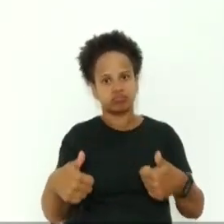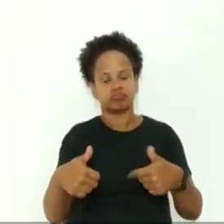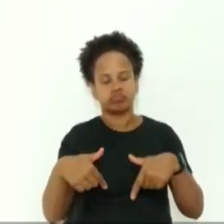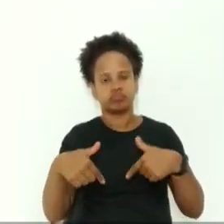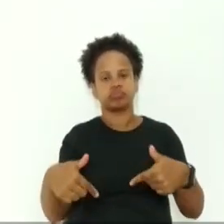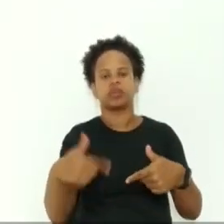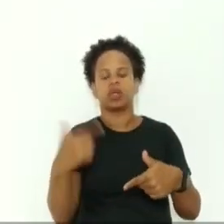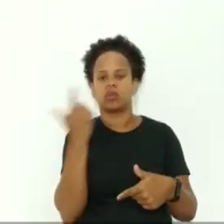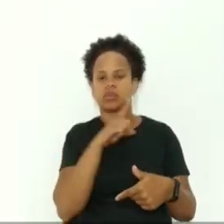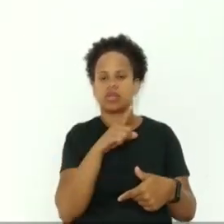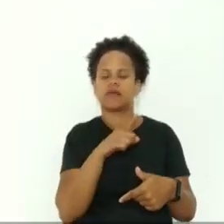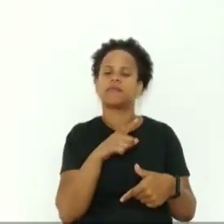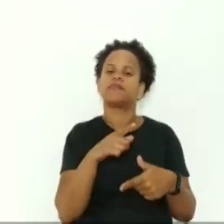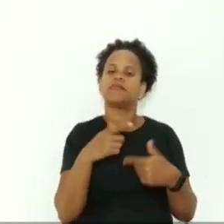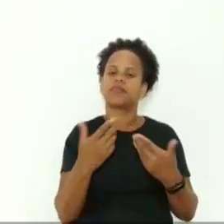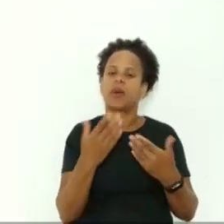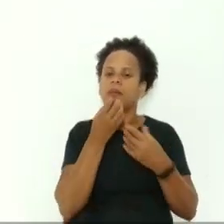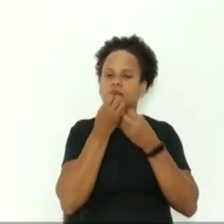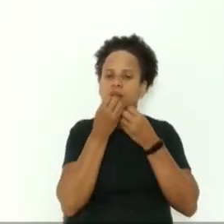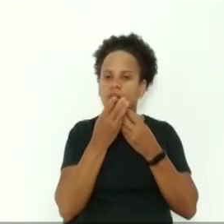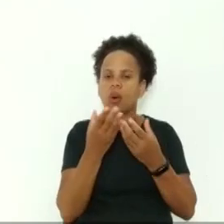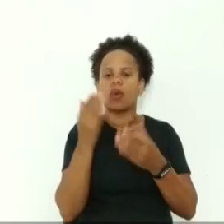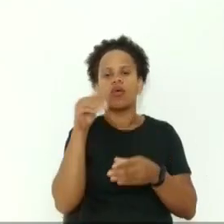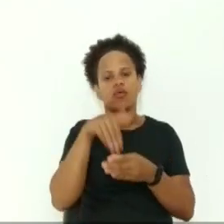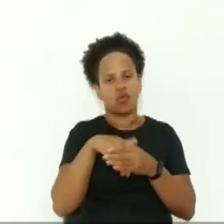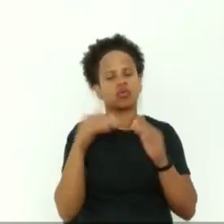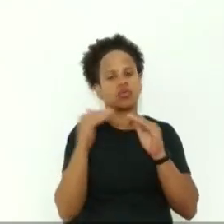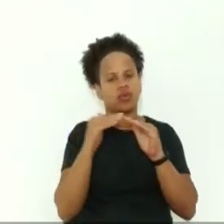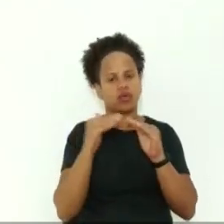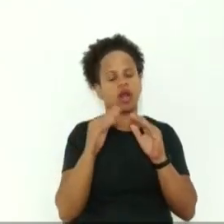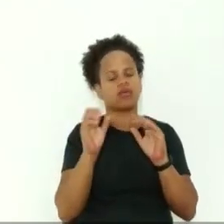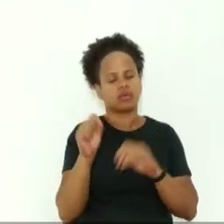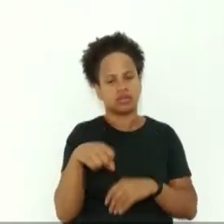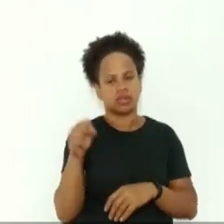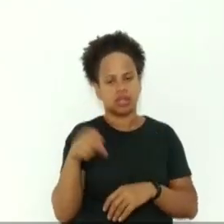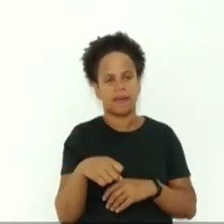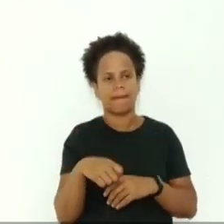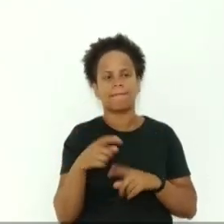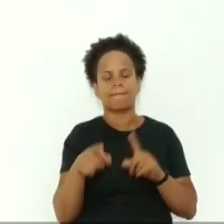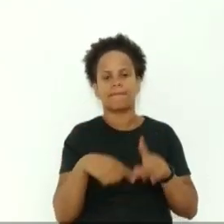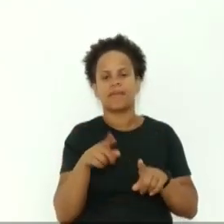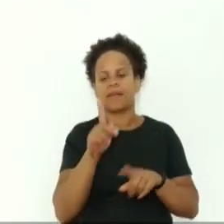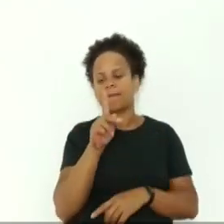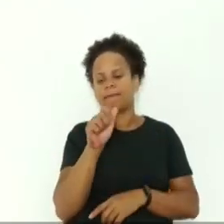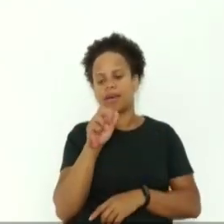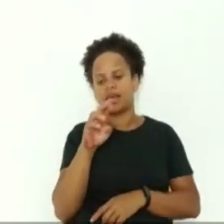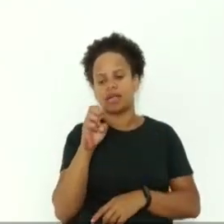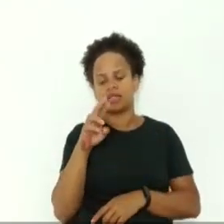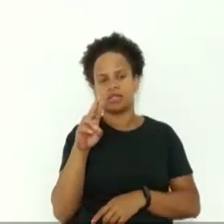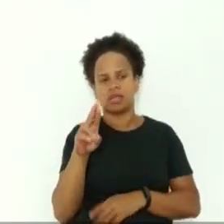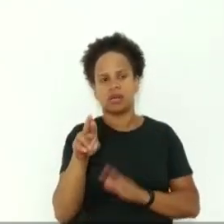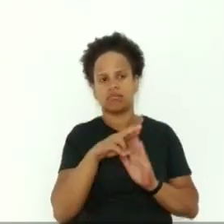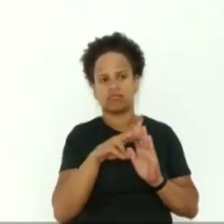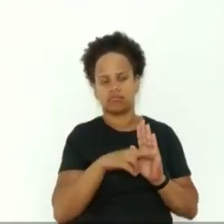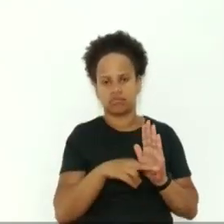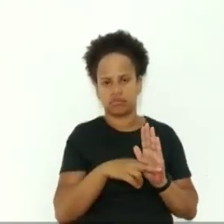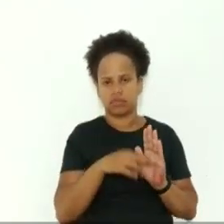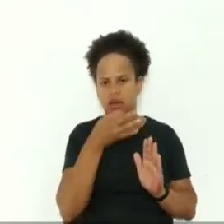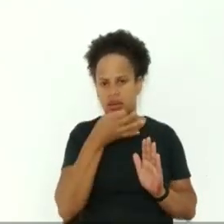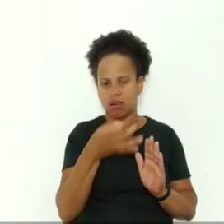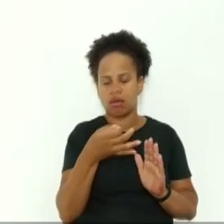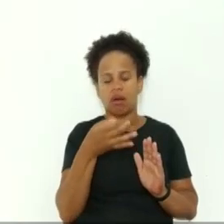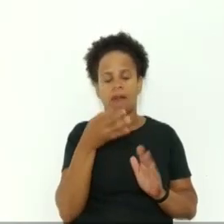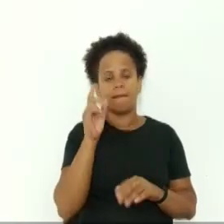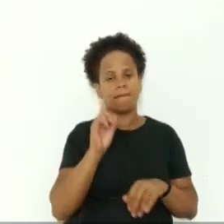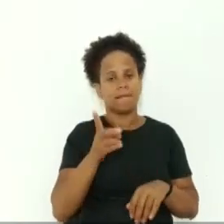muito bom e evidentemente voto favorável e eu dei o parecer depois que eu solicitei no mesmo dia para que a gente pudesse votar na